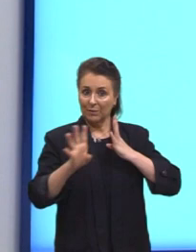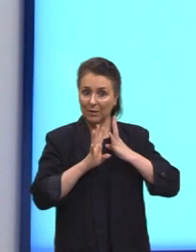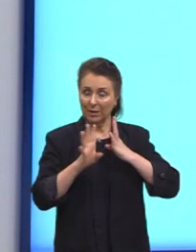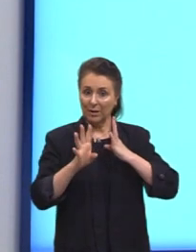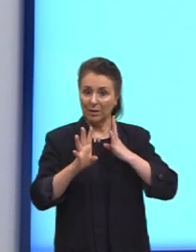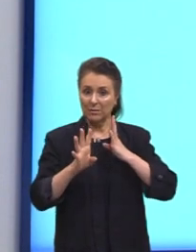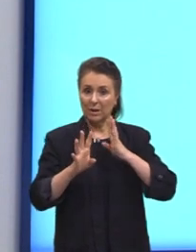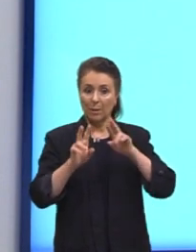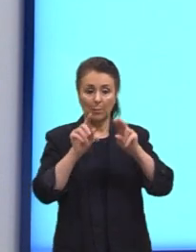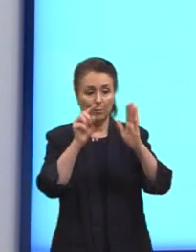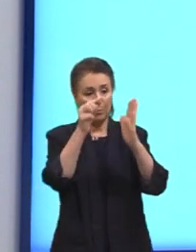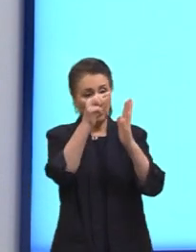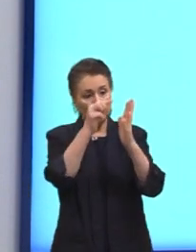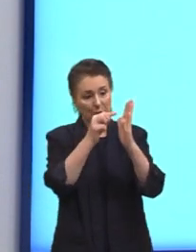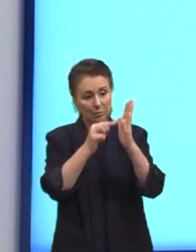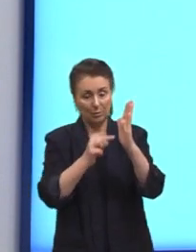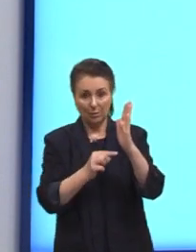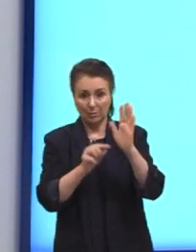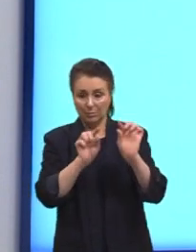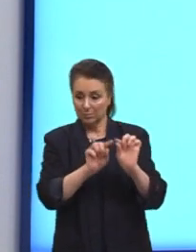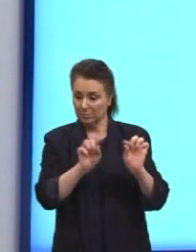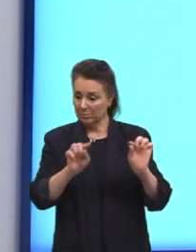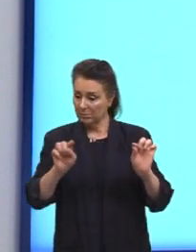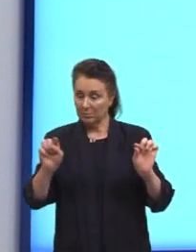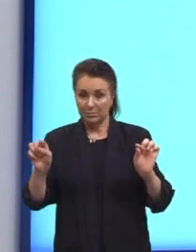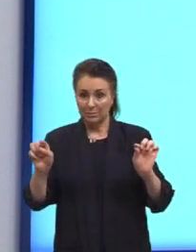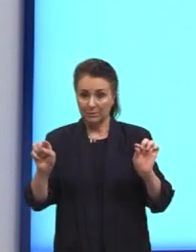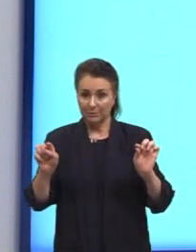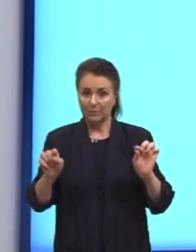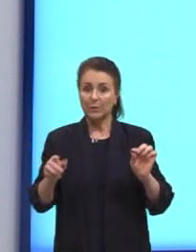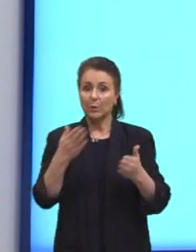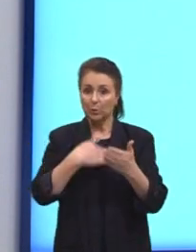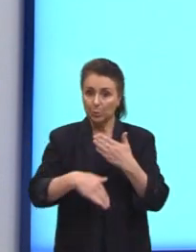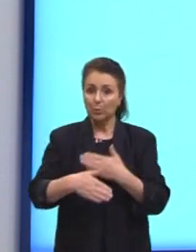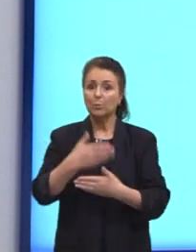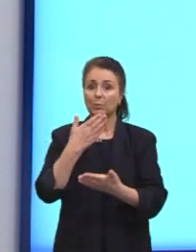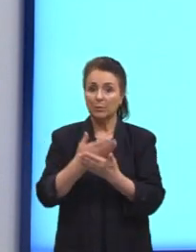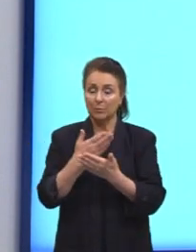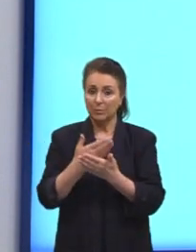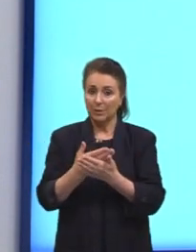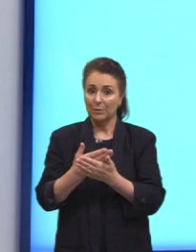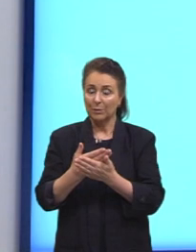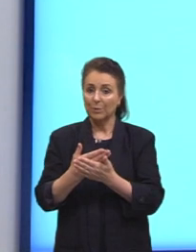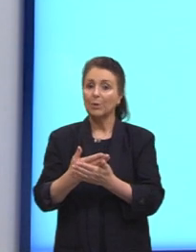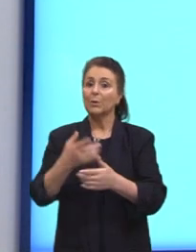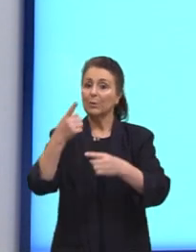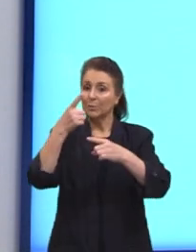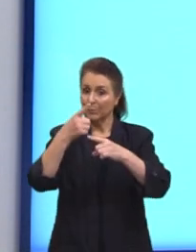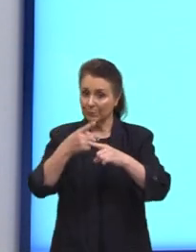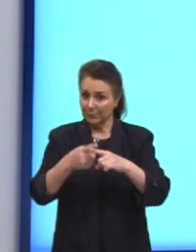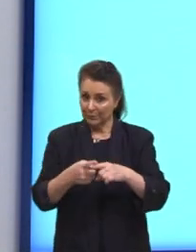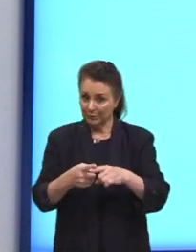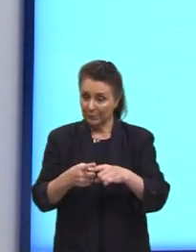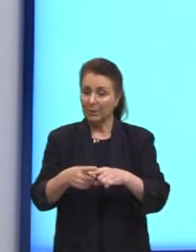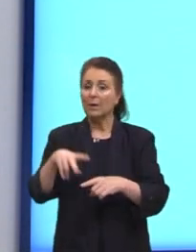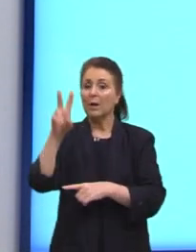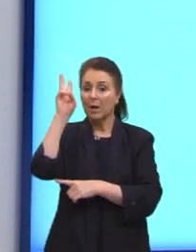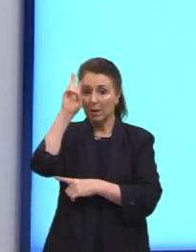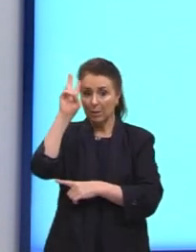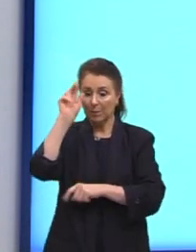Justamente isso que a gente estava vendo ali no princípio multiplicativo. Lembre-se que para ser